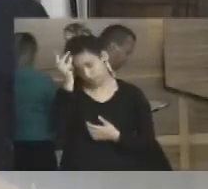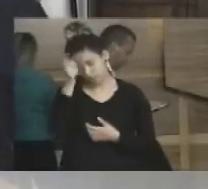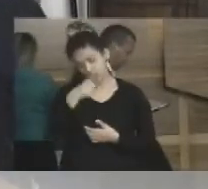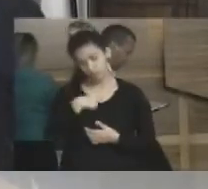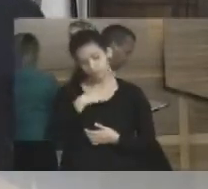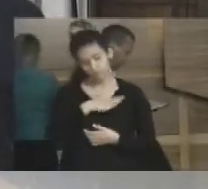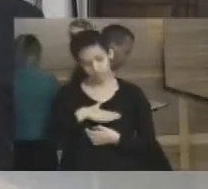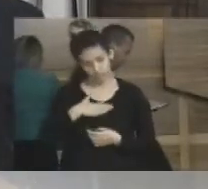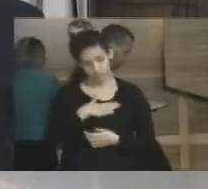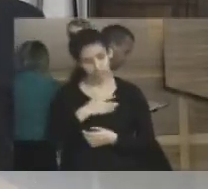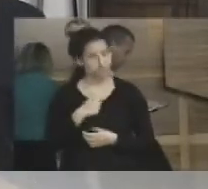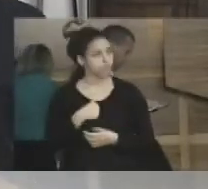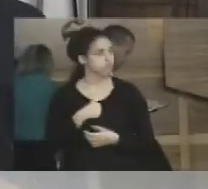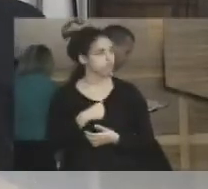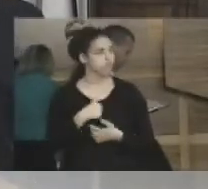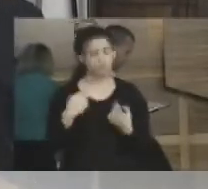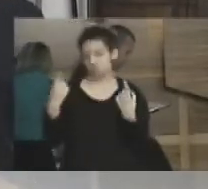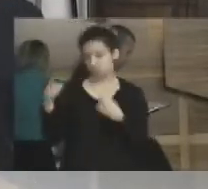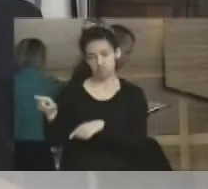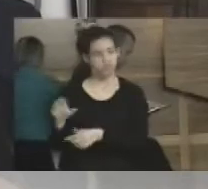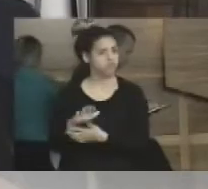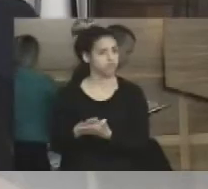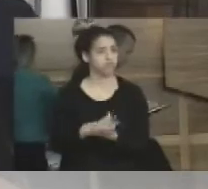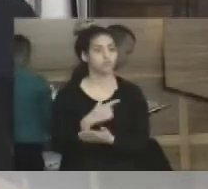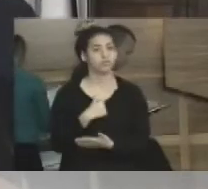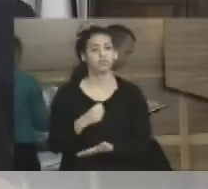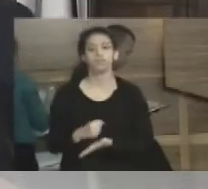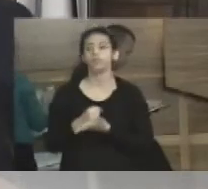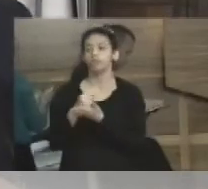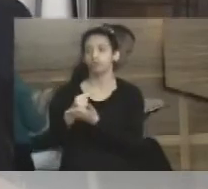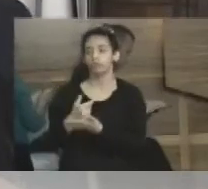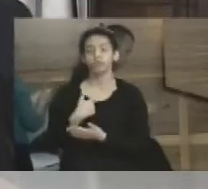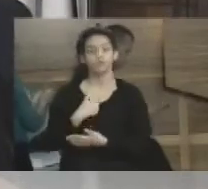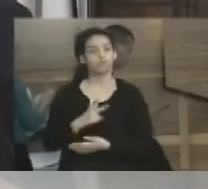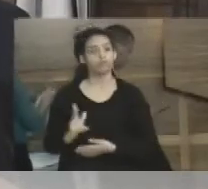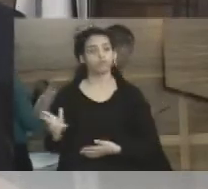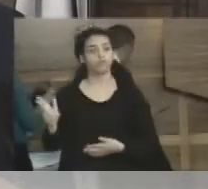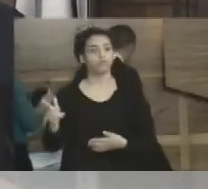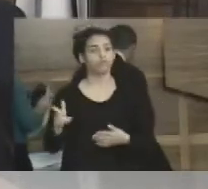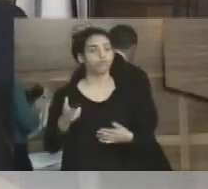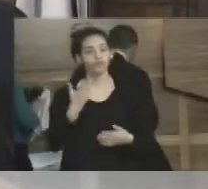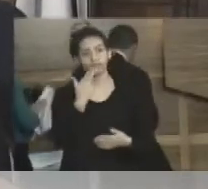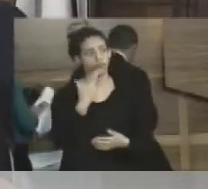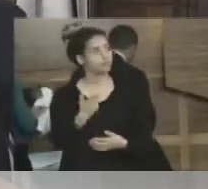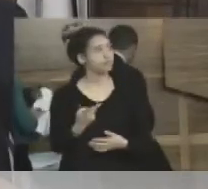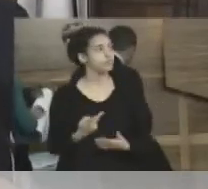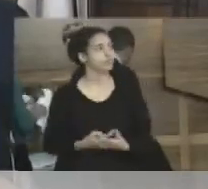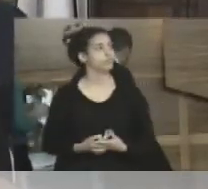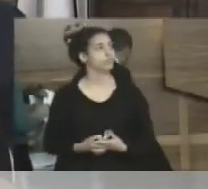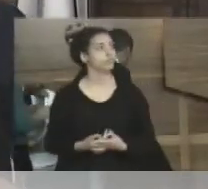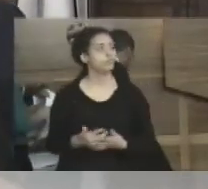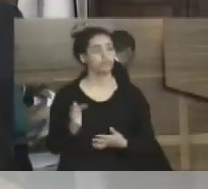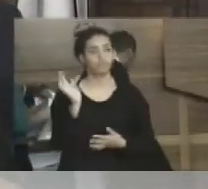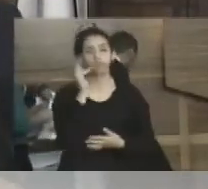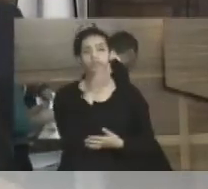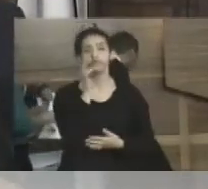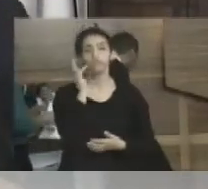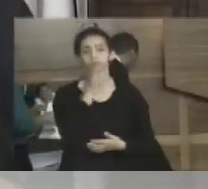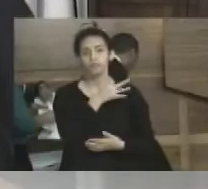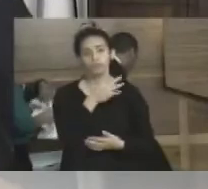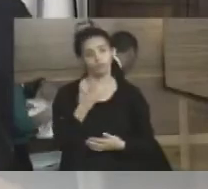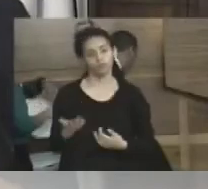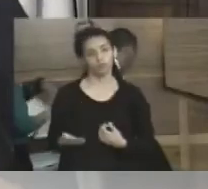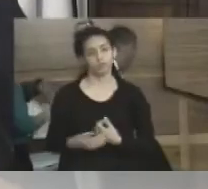gosto muito, não sou oposição, muito pelo contrário, sempre esteve estampado à minha face Fernando Jordão.